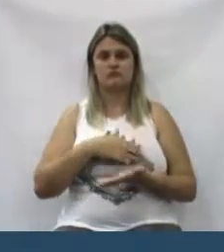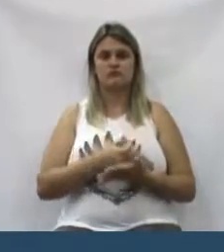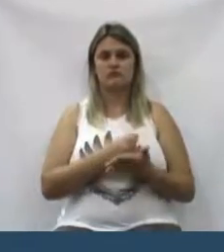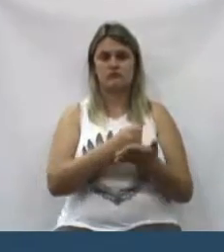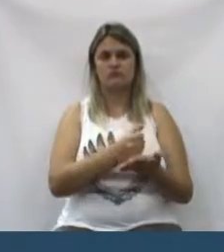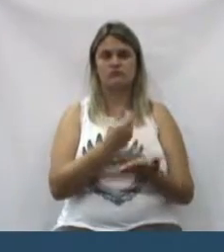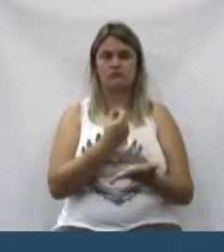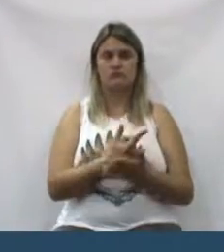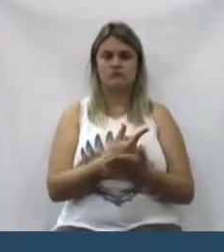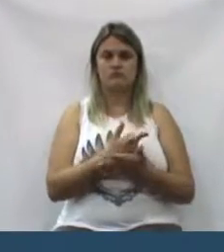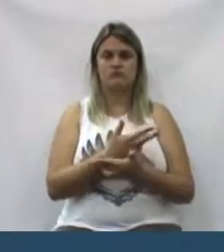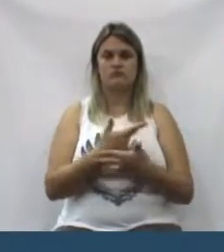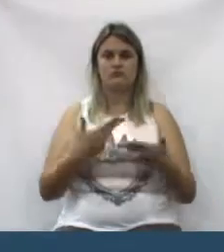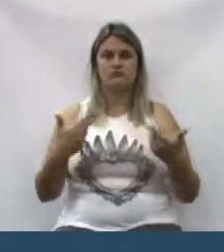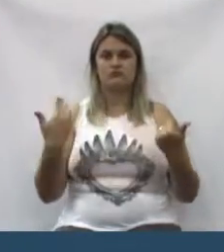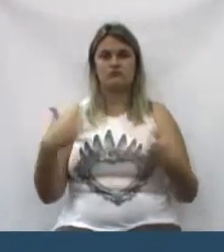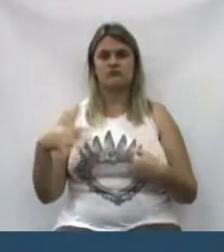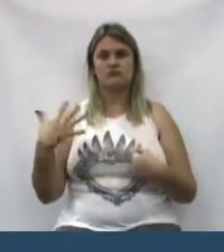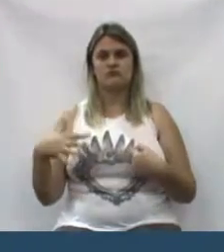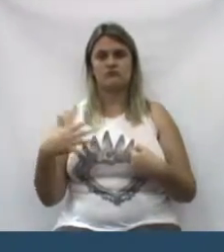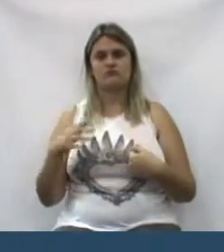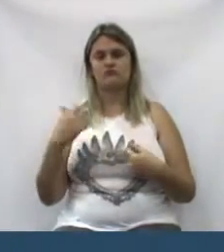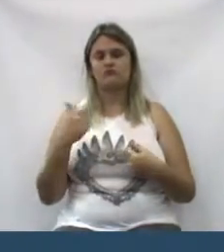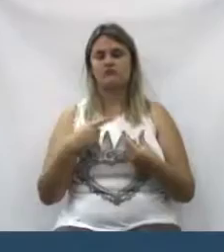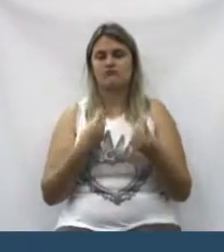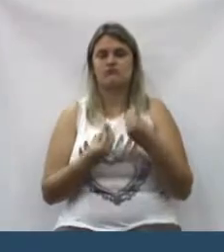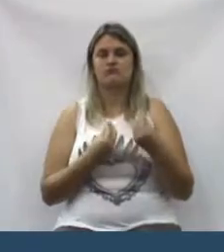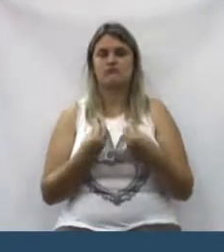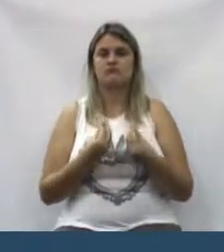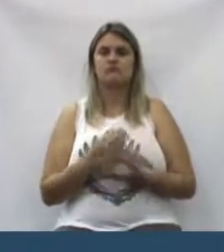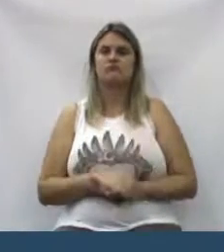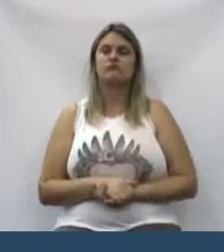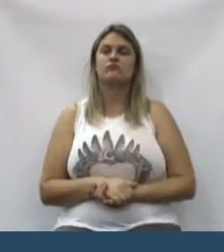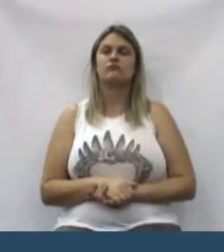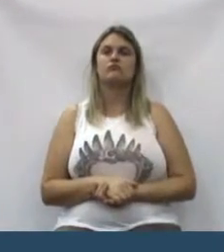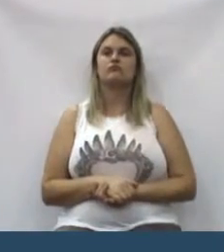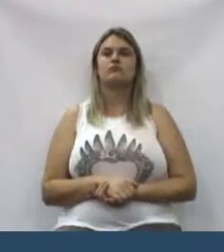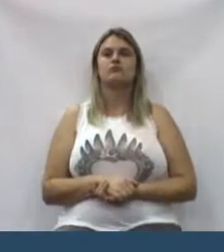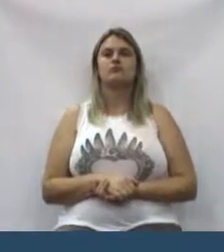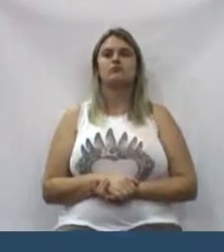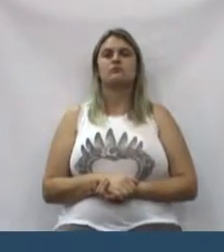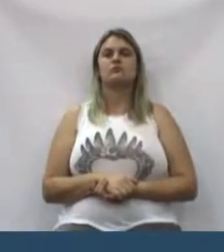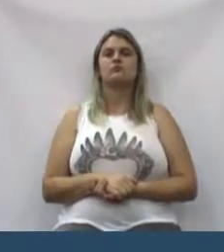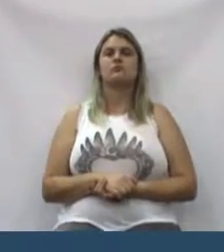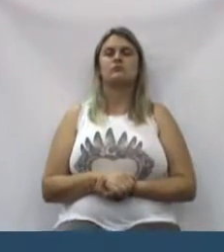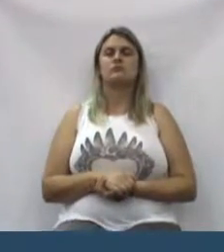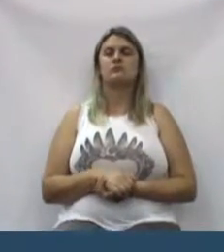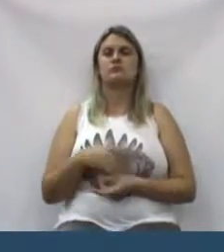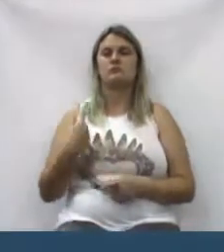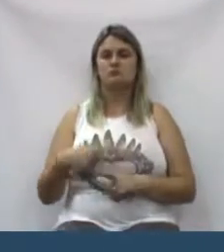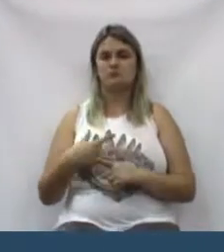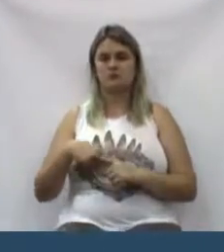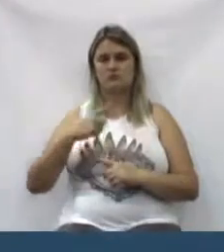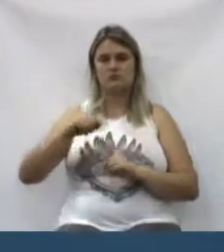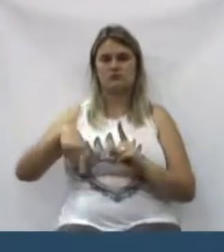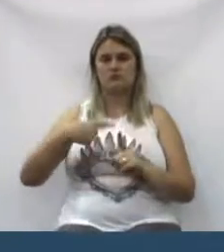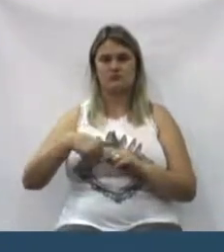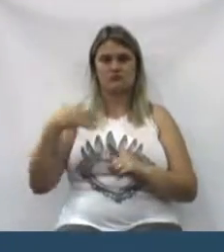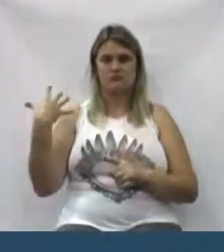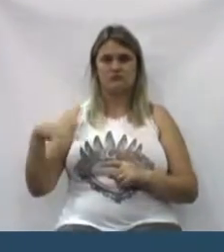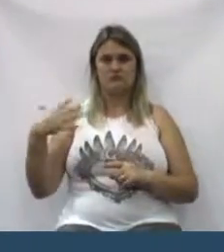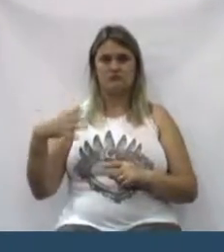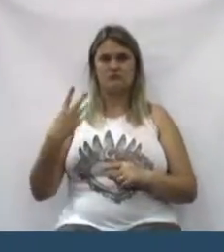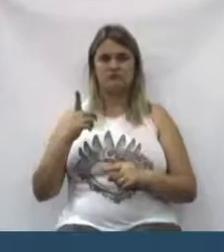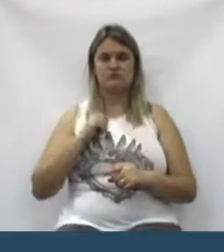as condições financeiras dele não não deixa ele levar por quê? por causa do aumento por causa